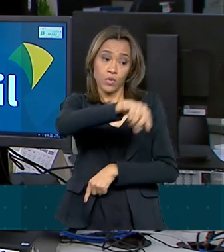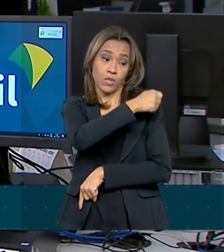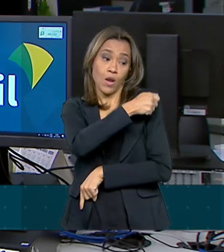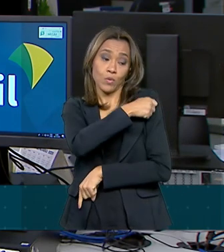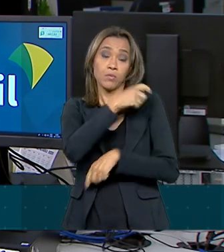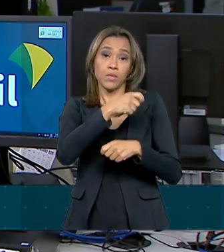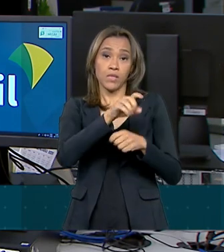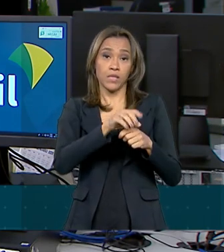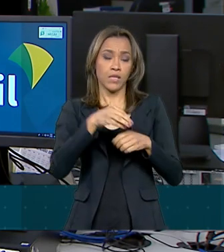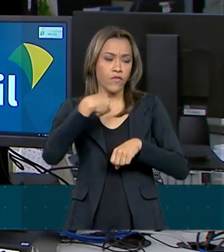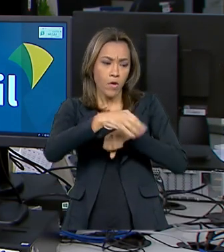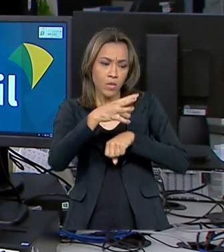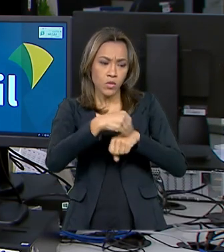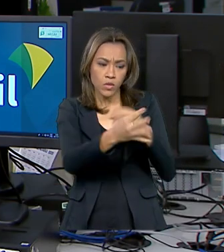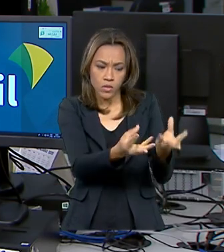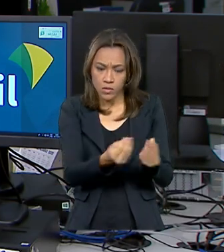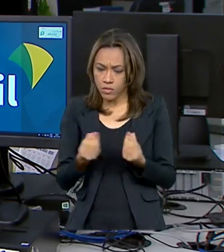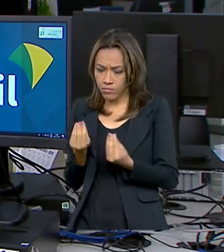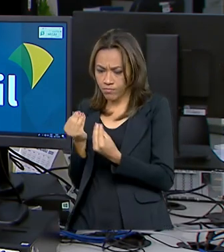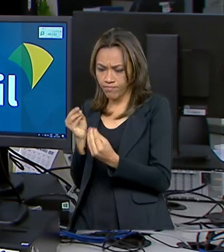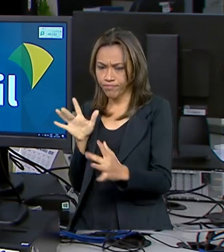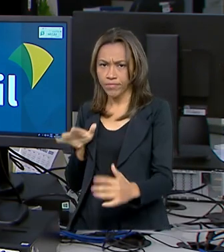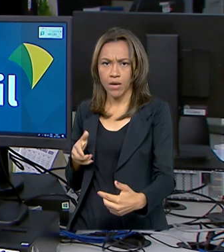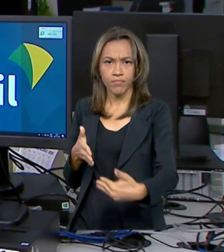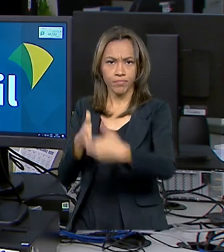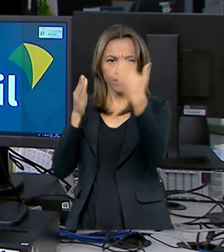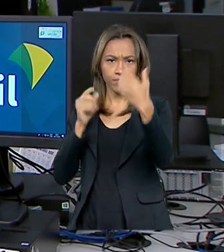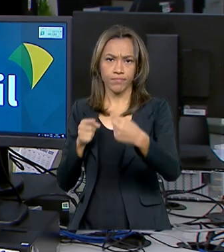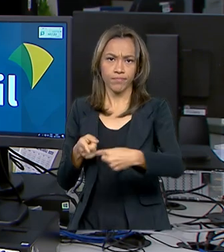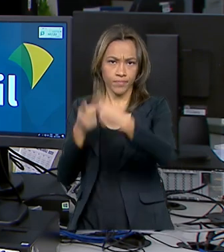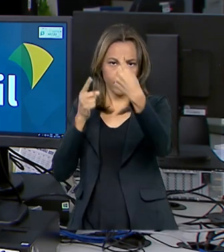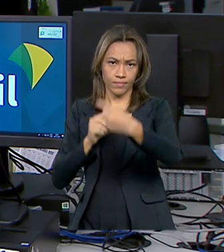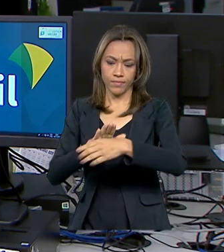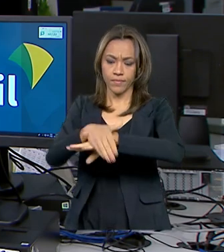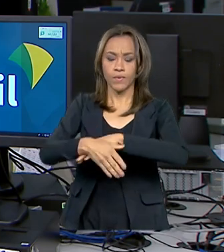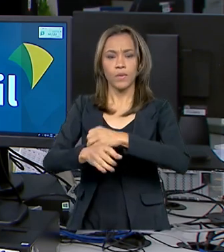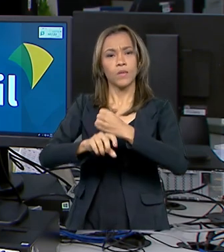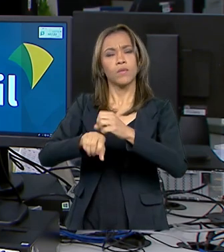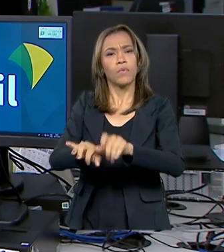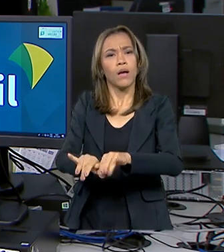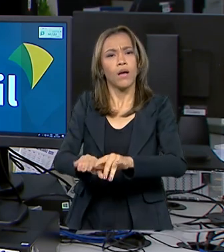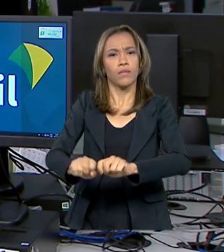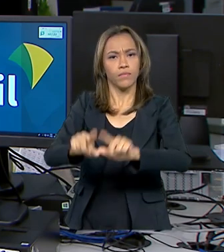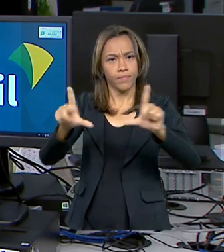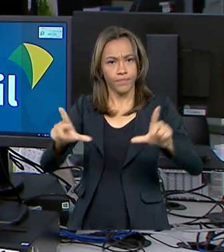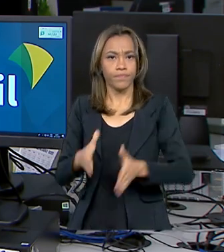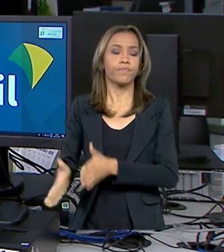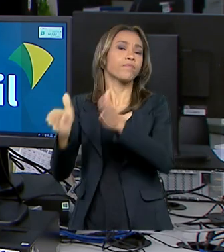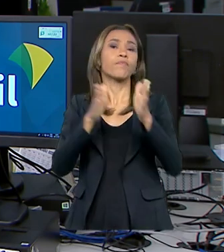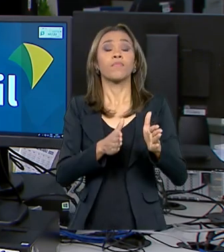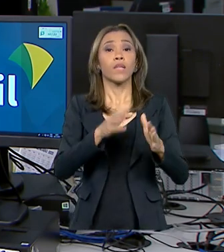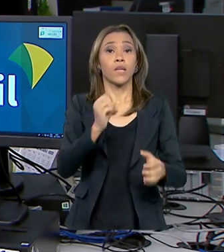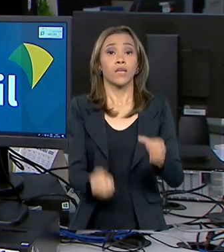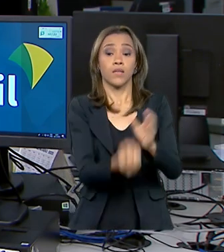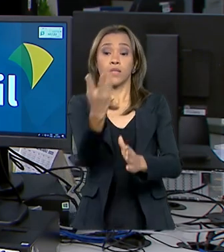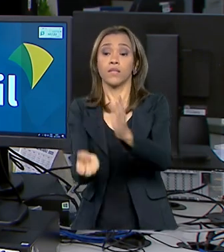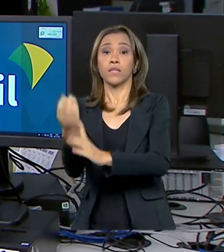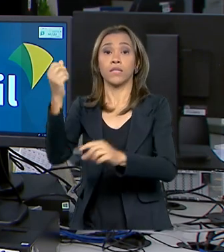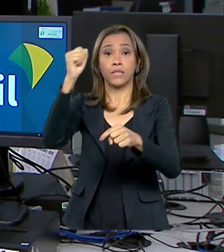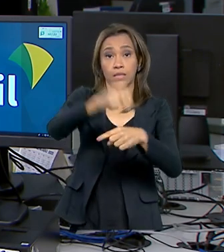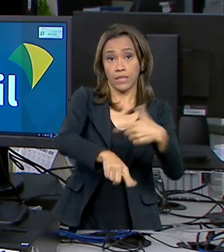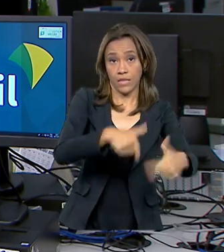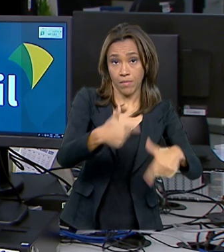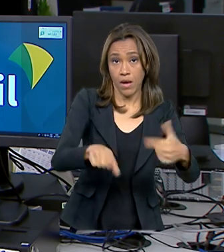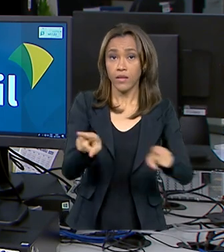CISFIES na internet. Geração de emprego aliada à sustentabilidade. Esse é o Polo Industrial de